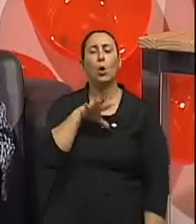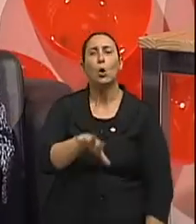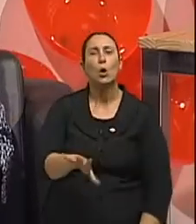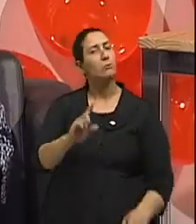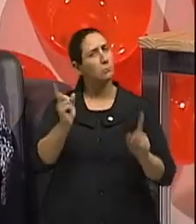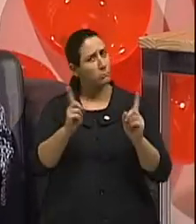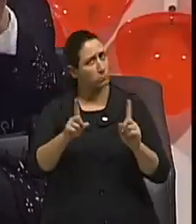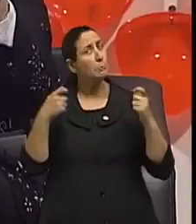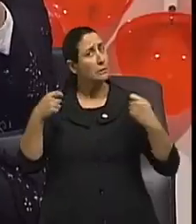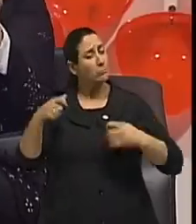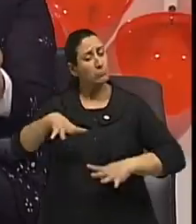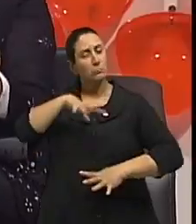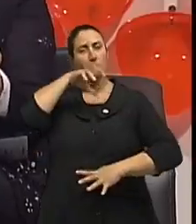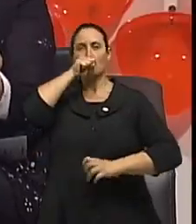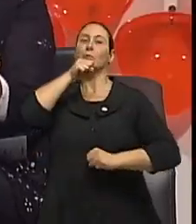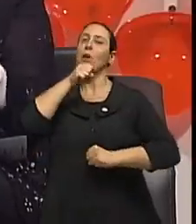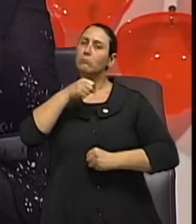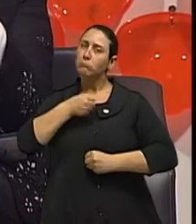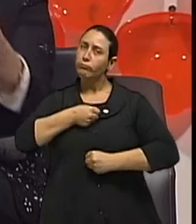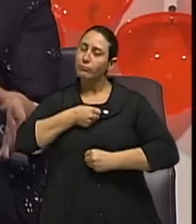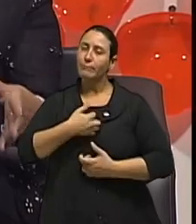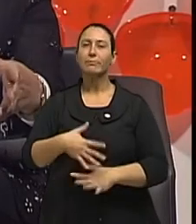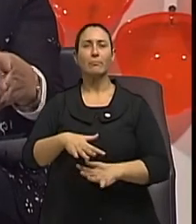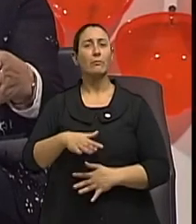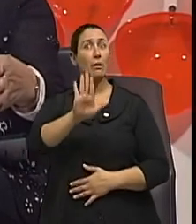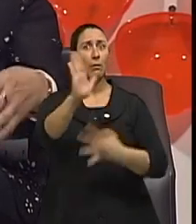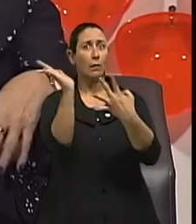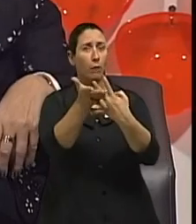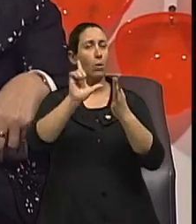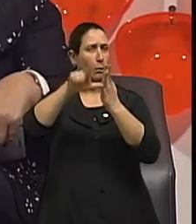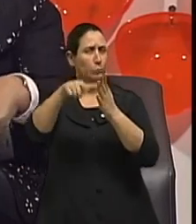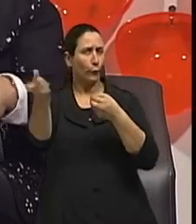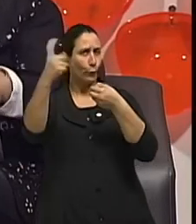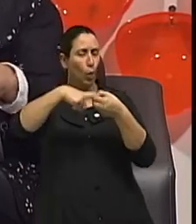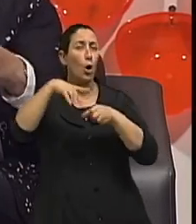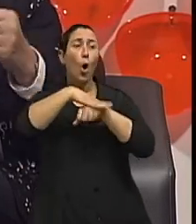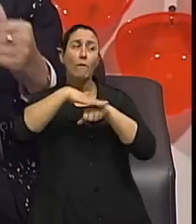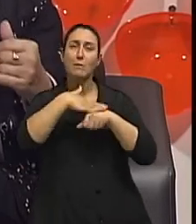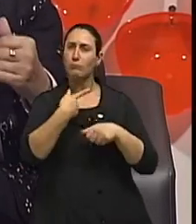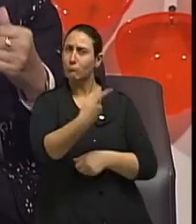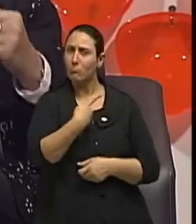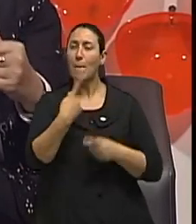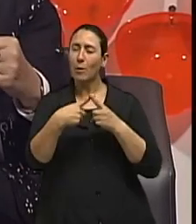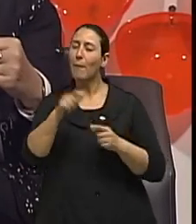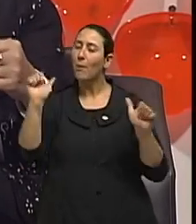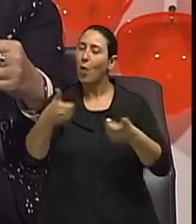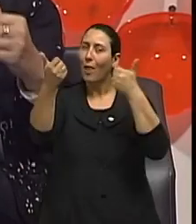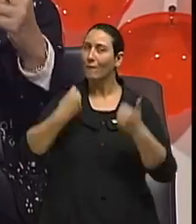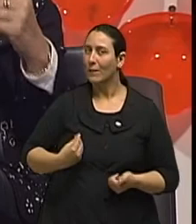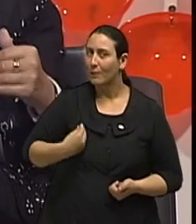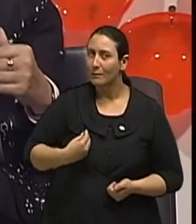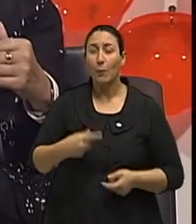fazer. Claro. Nós vamos a um pequeno intervalo, ainda temos metade do programa para conversarmos aqui, para a nossa vida.